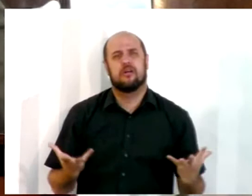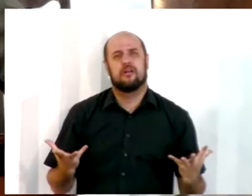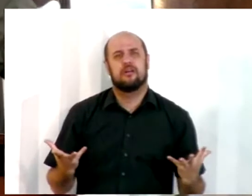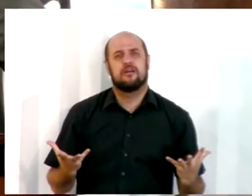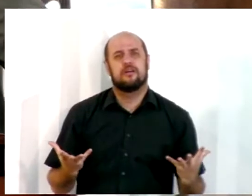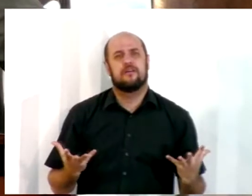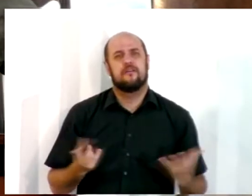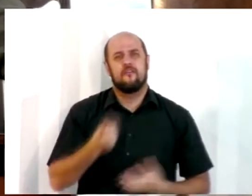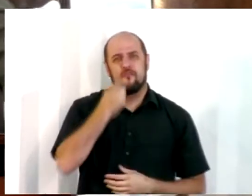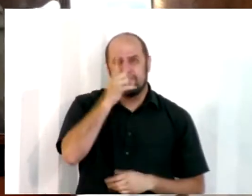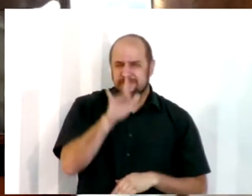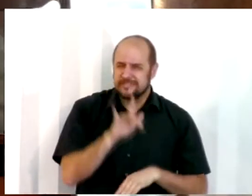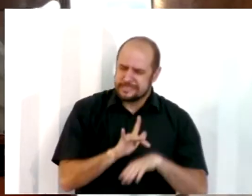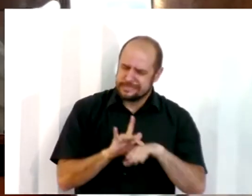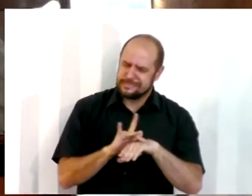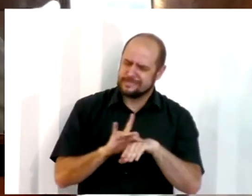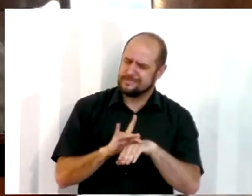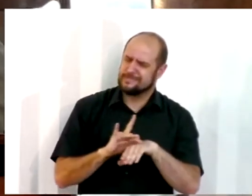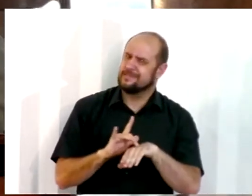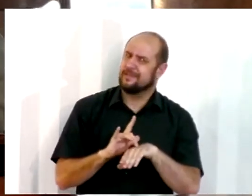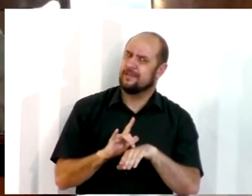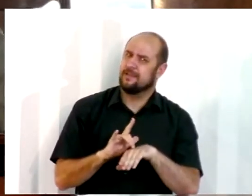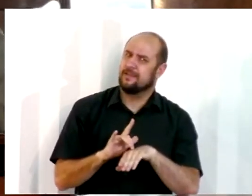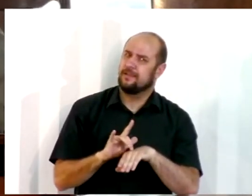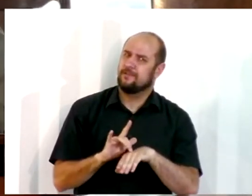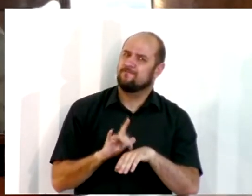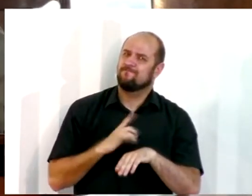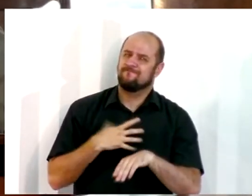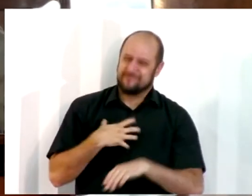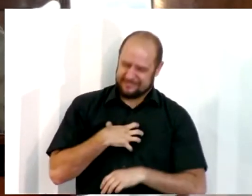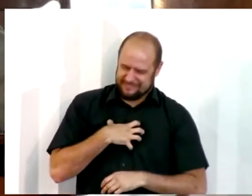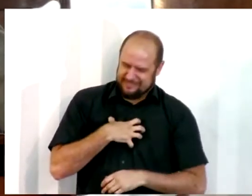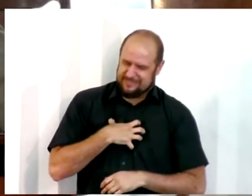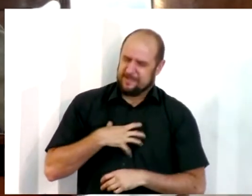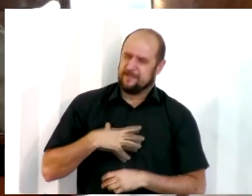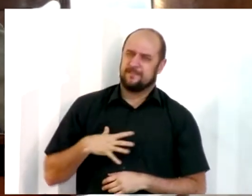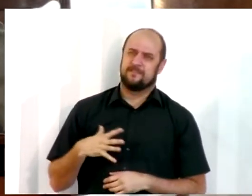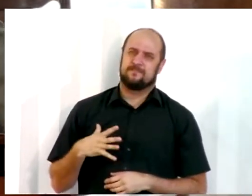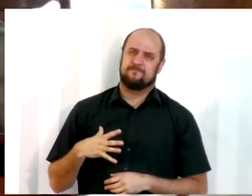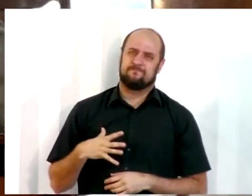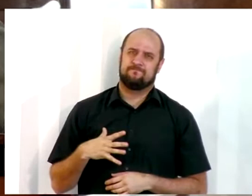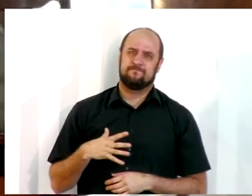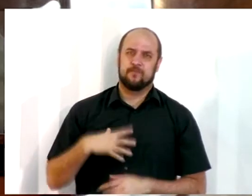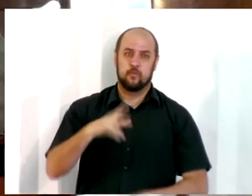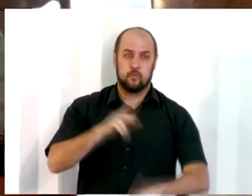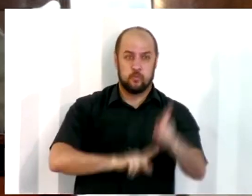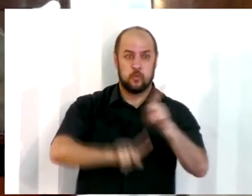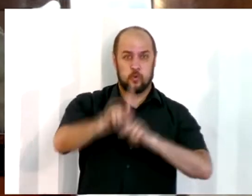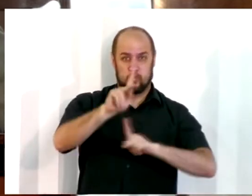se você tem a sensibilidade de Deus, de você ficar indiferente a isso, o povo chora,